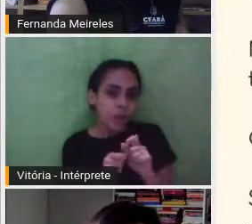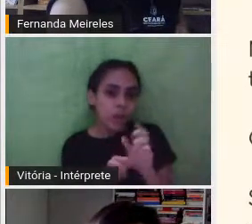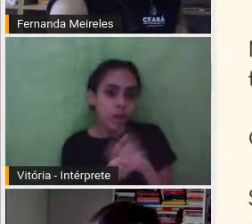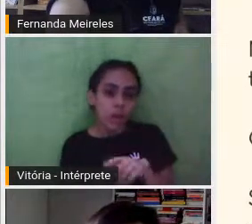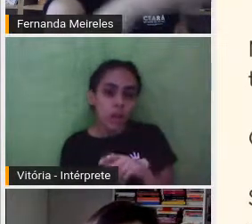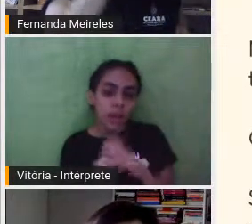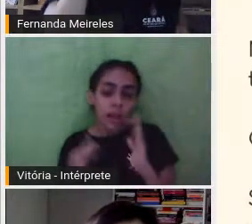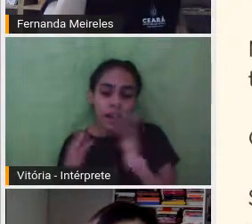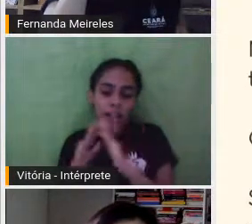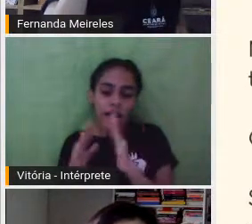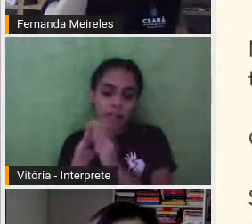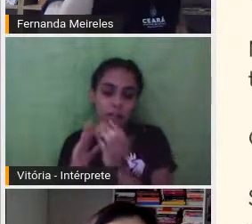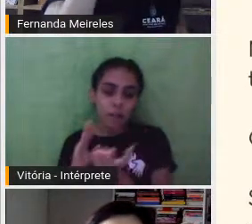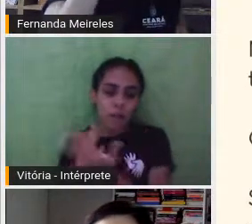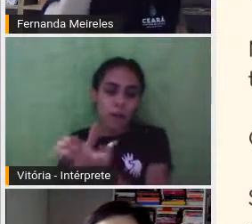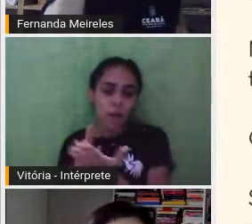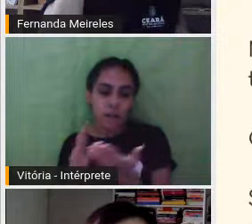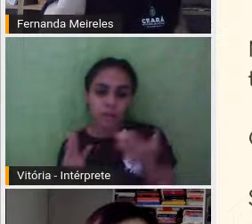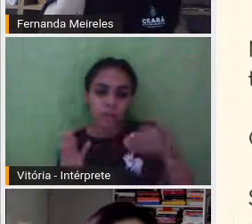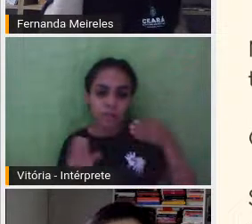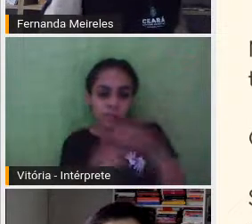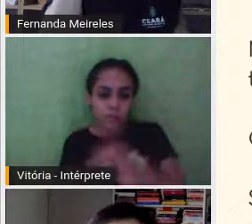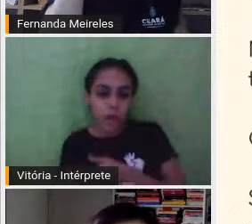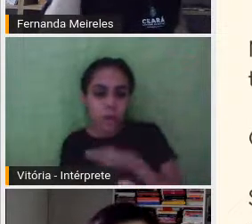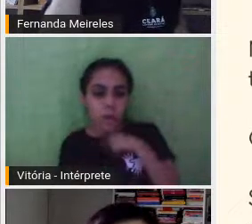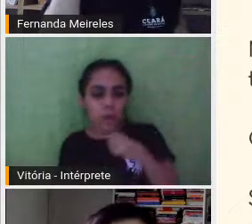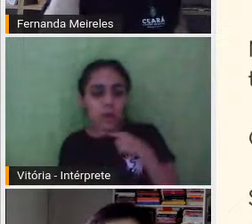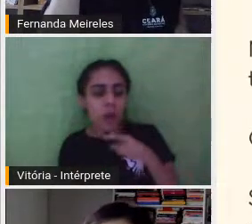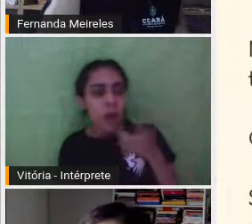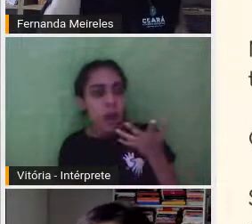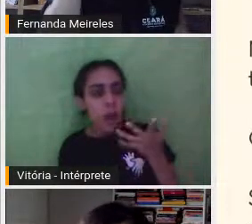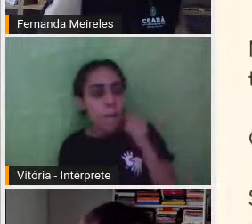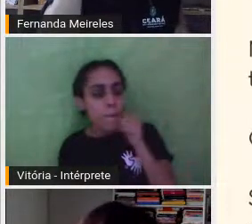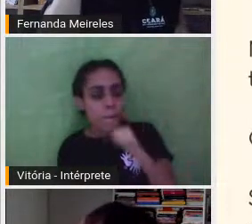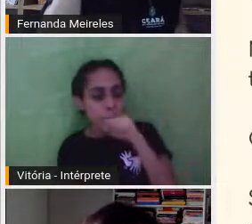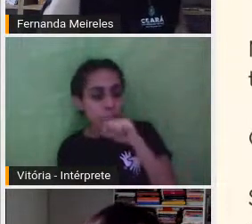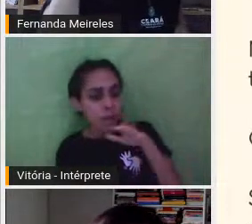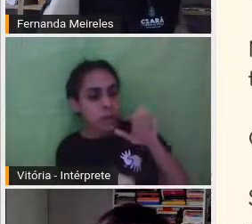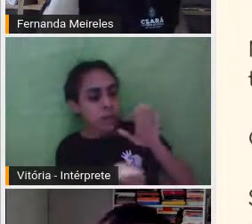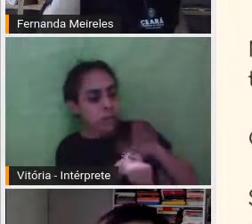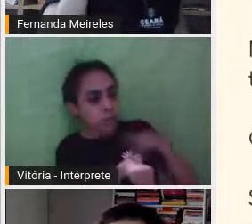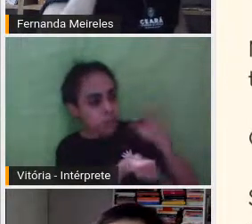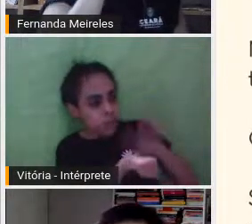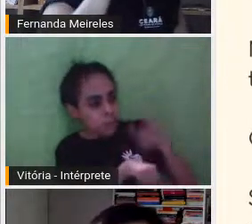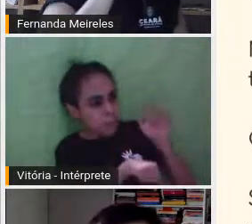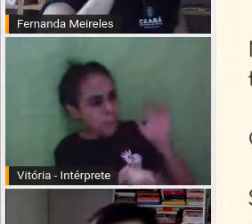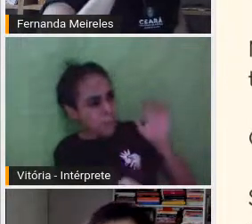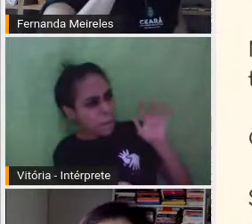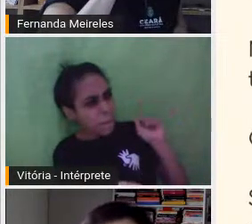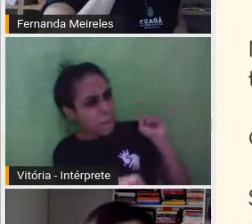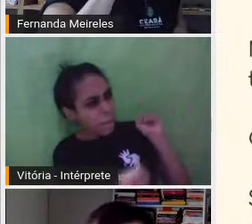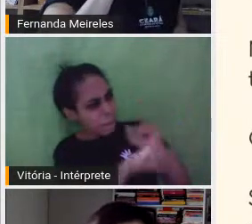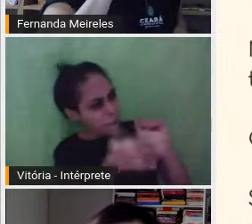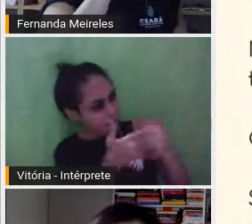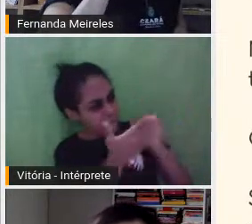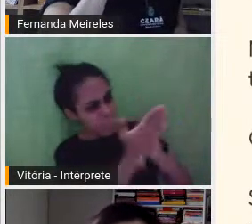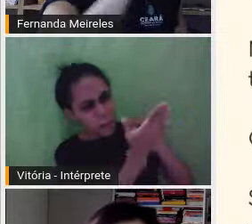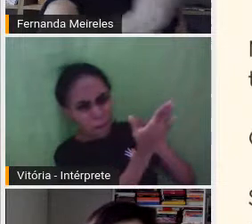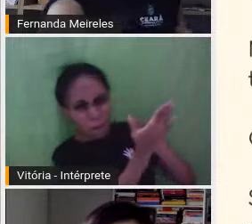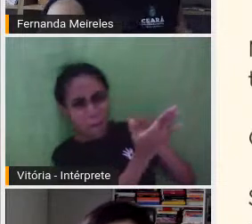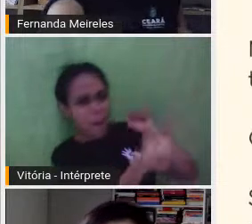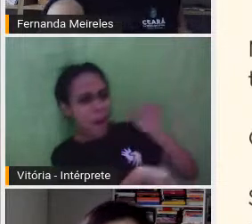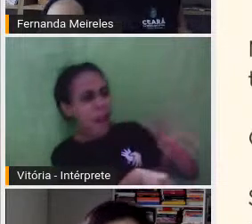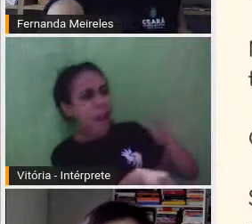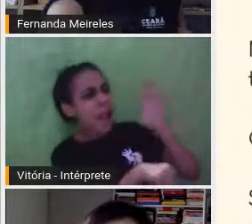lado de fora. E aí, ela pegou a campainha, ela sacudiu o portão, ela quase desabou a